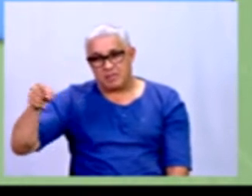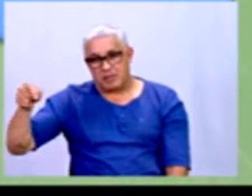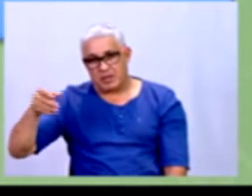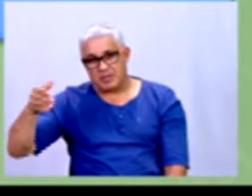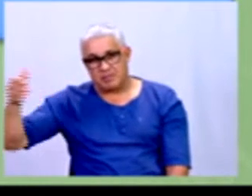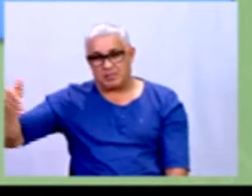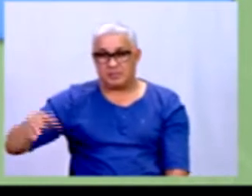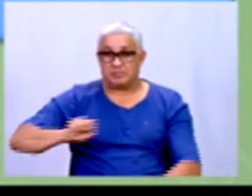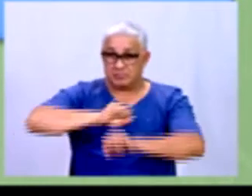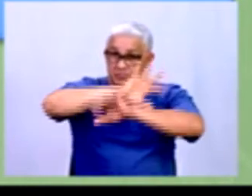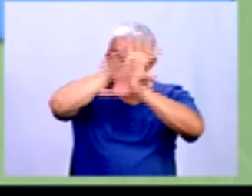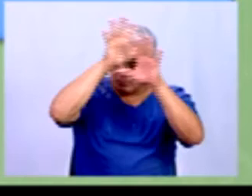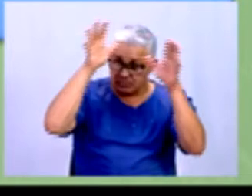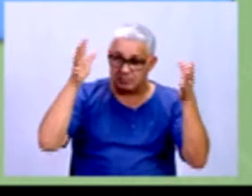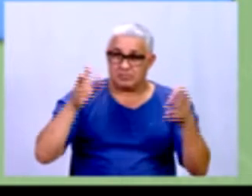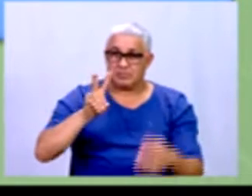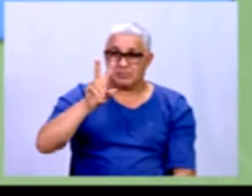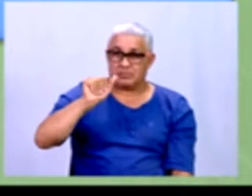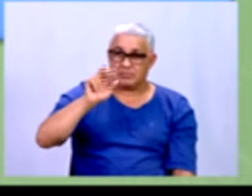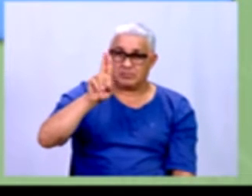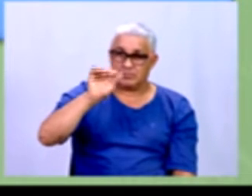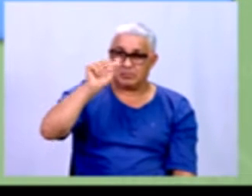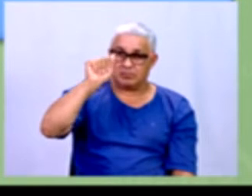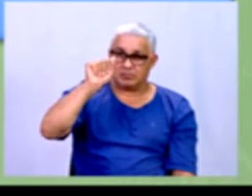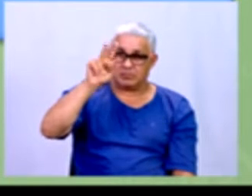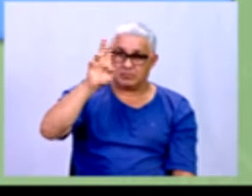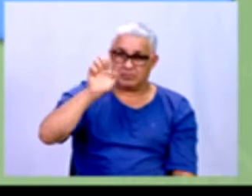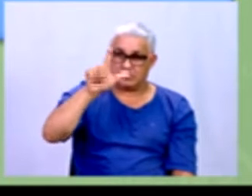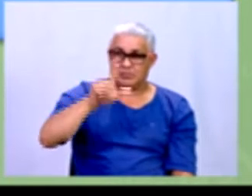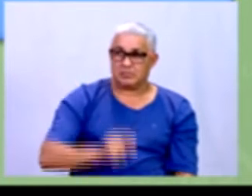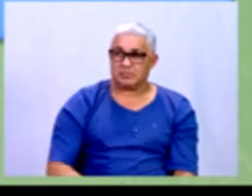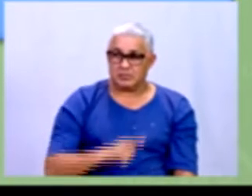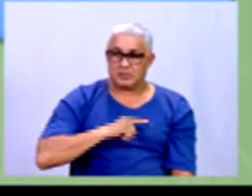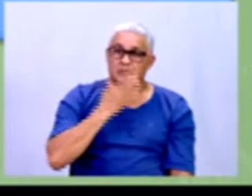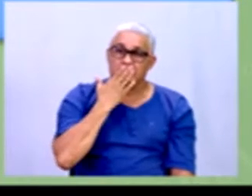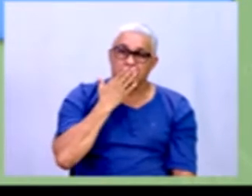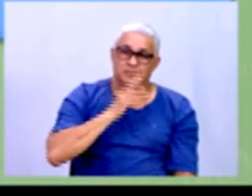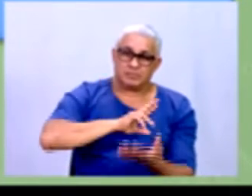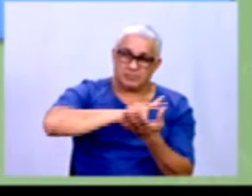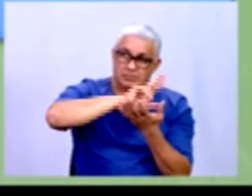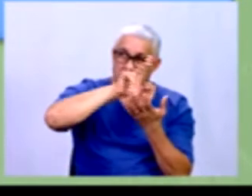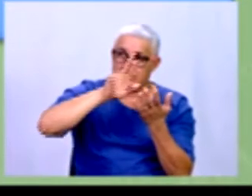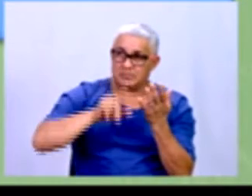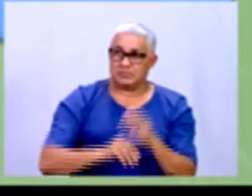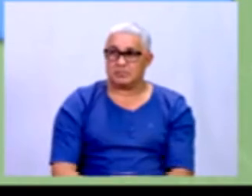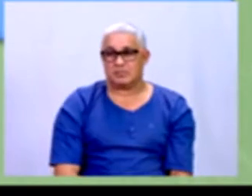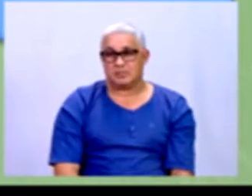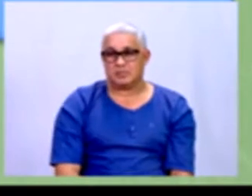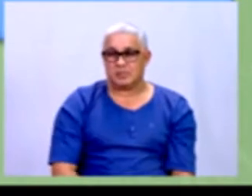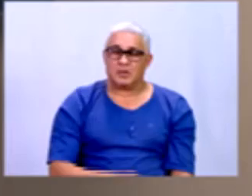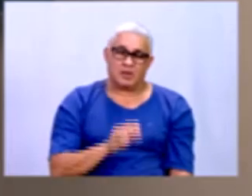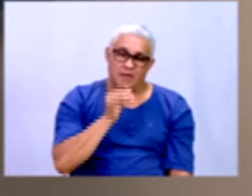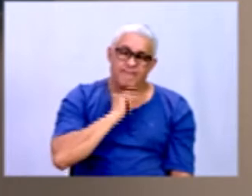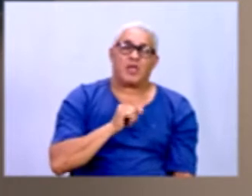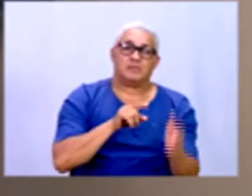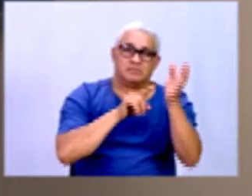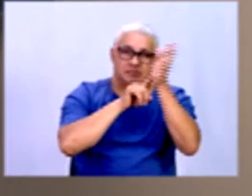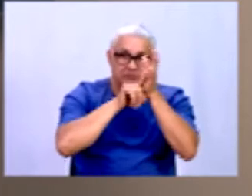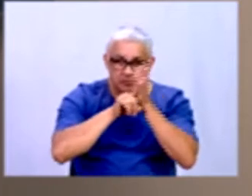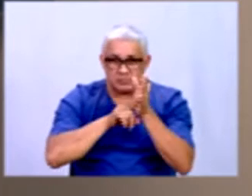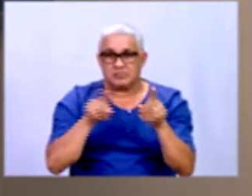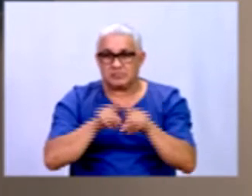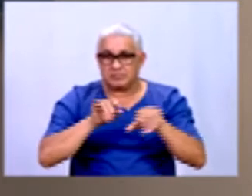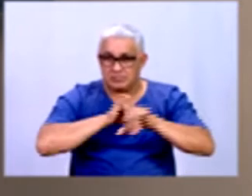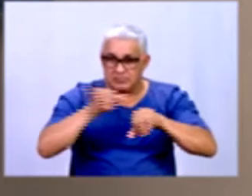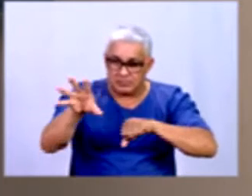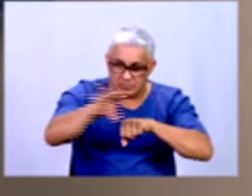Ficou bem claro, né, professor? Variável, os tipos de variáveis, quando a gente vai fazer pesquisas, quando a gente vai coletar esses